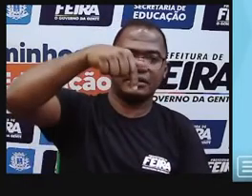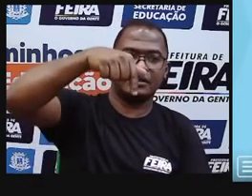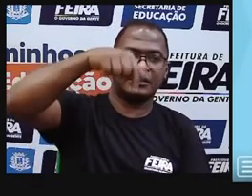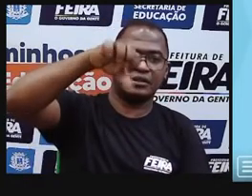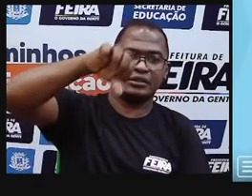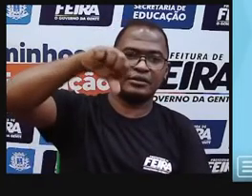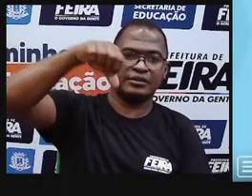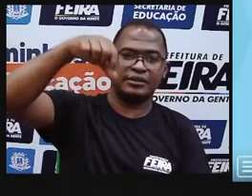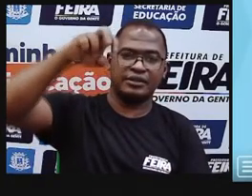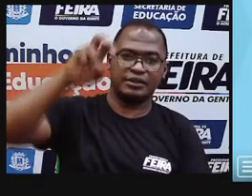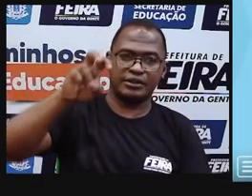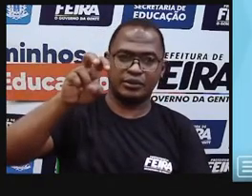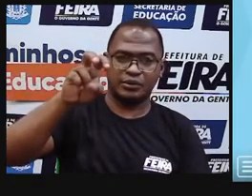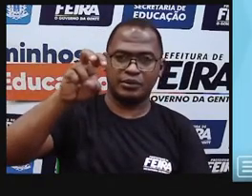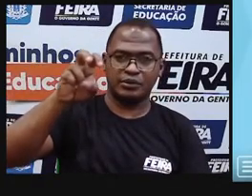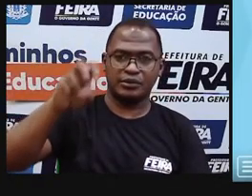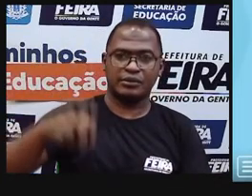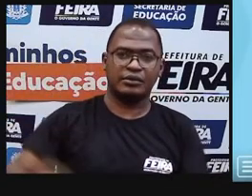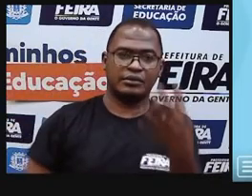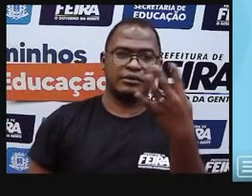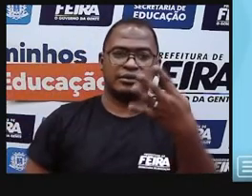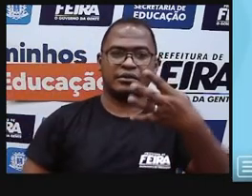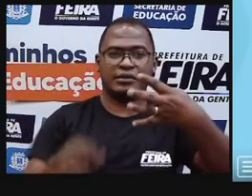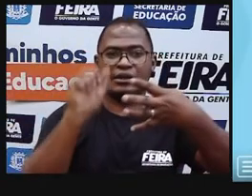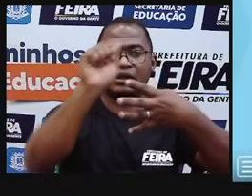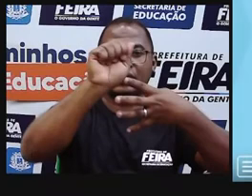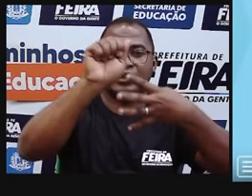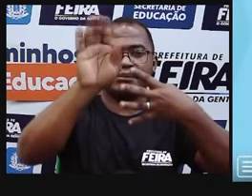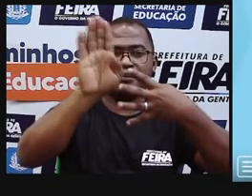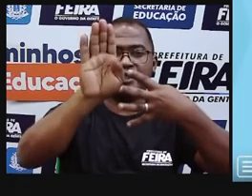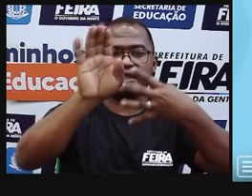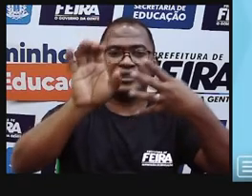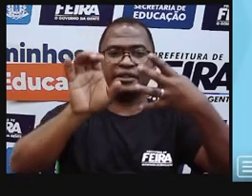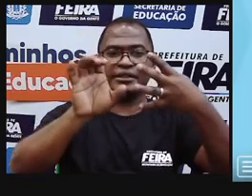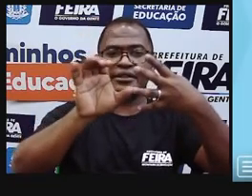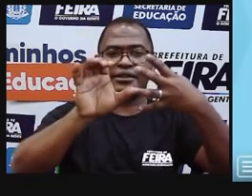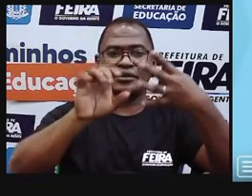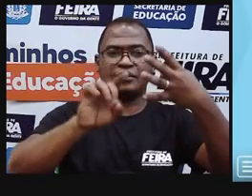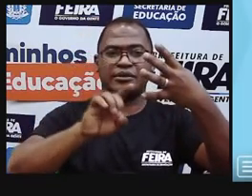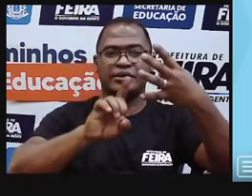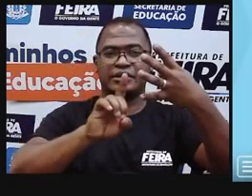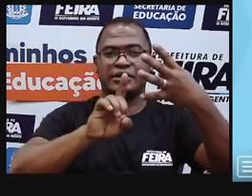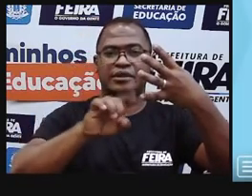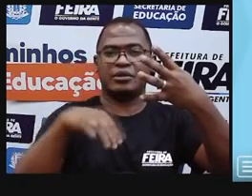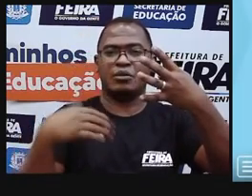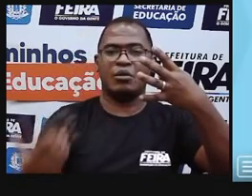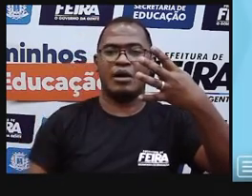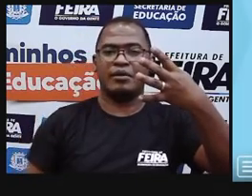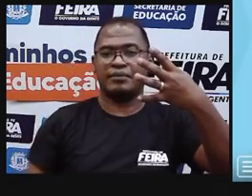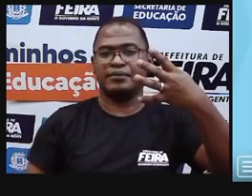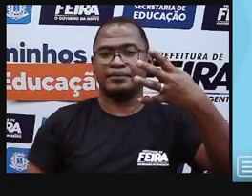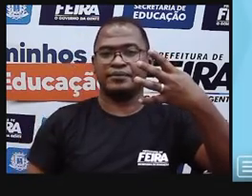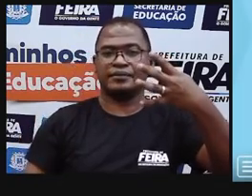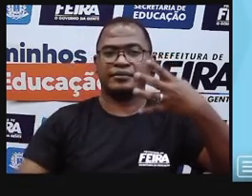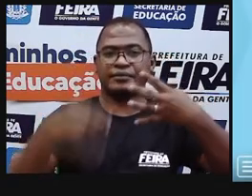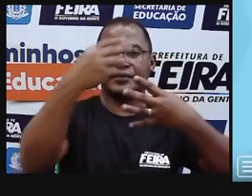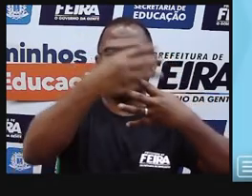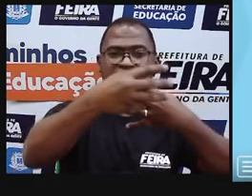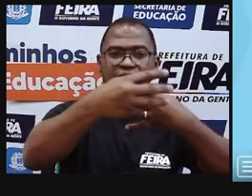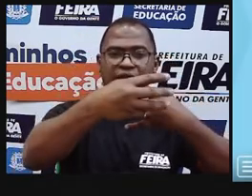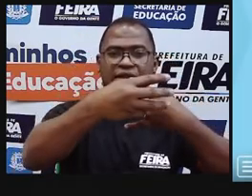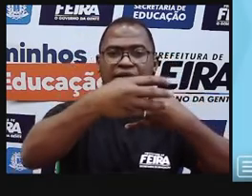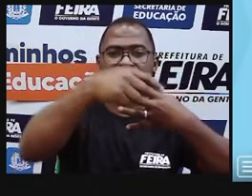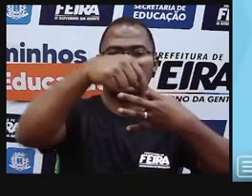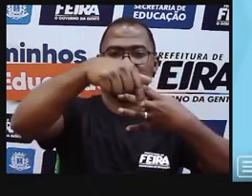3.795. A gente sabe que o 5 é unidade. O 9 é a dezena, que é 90, é de 9, de 10 em 10.